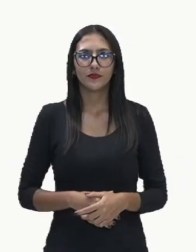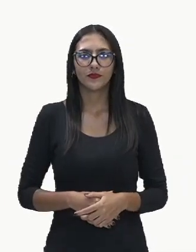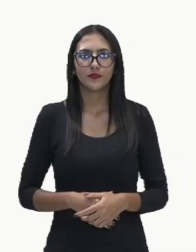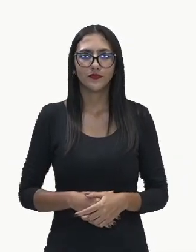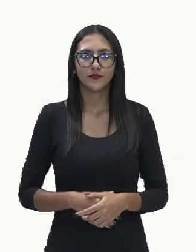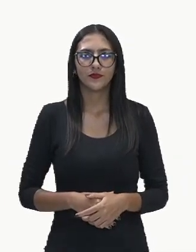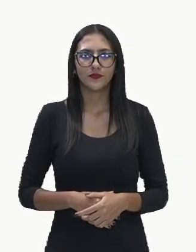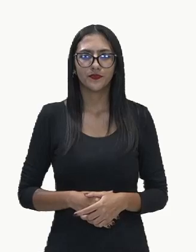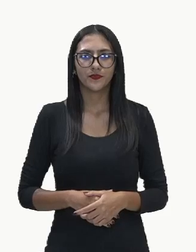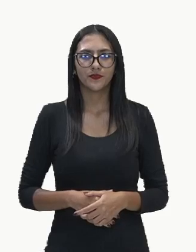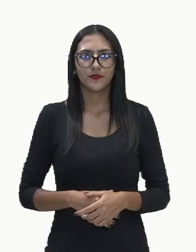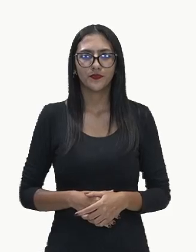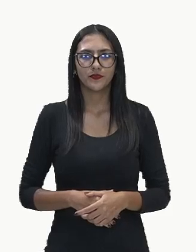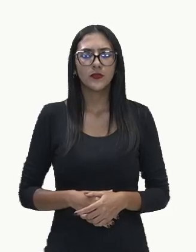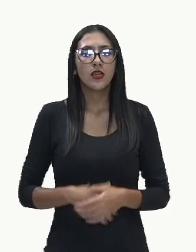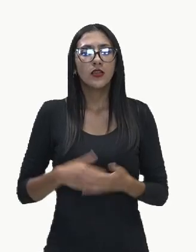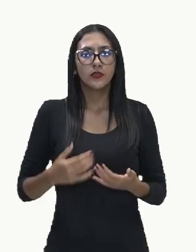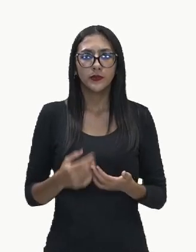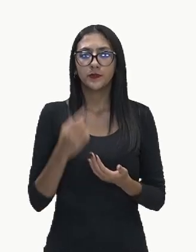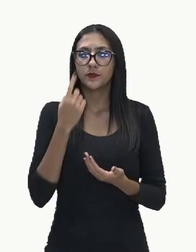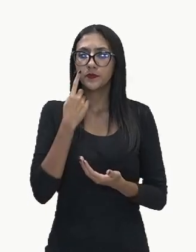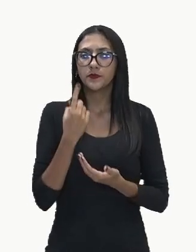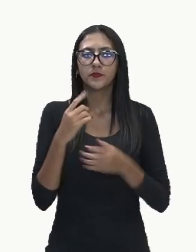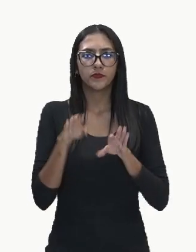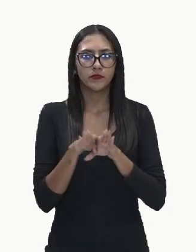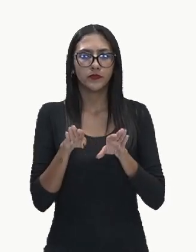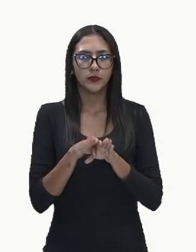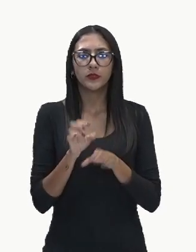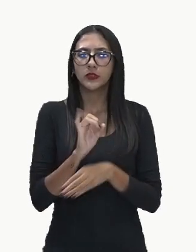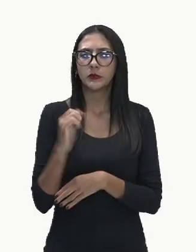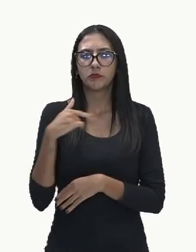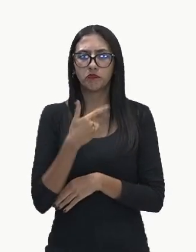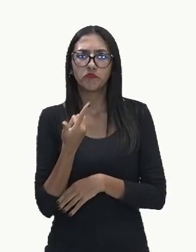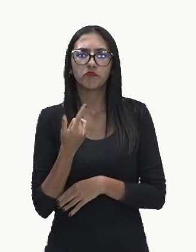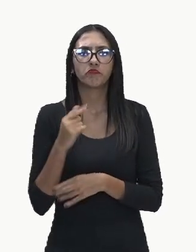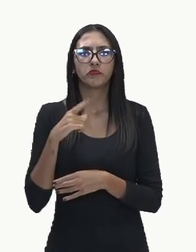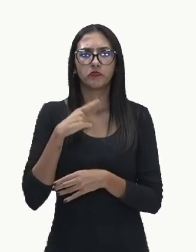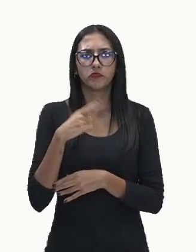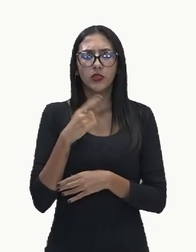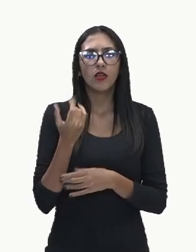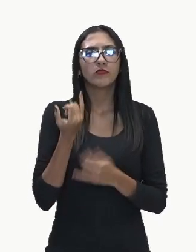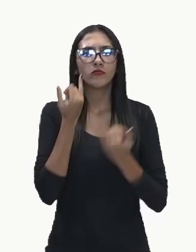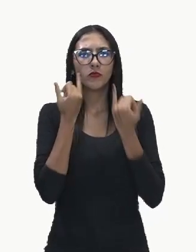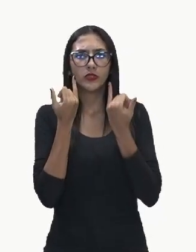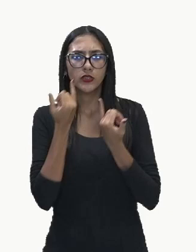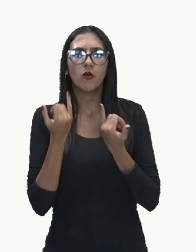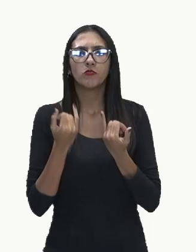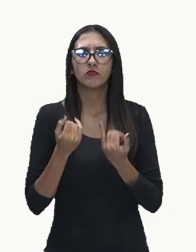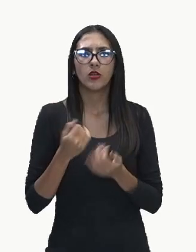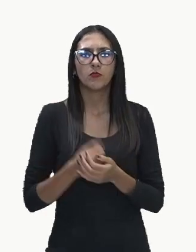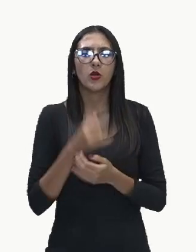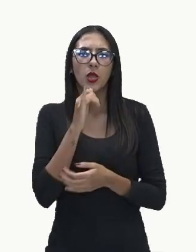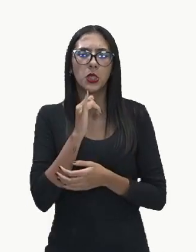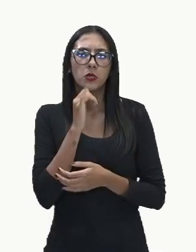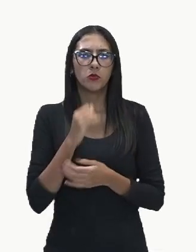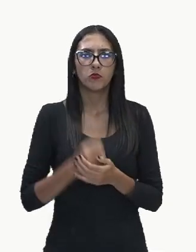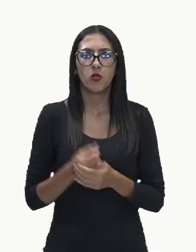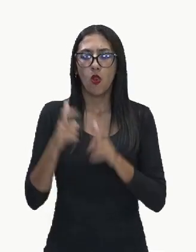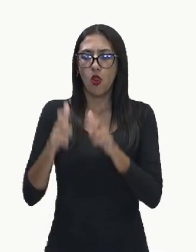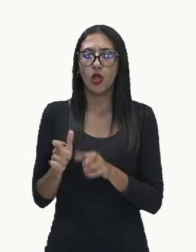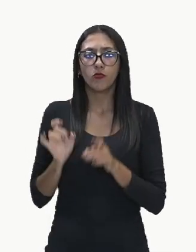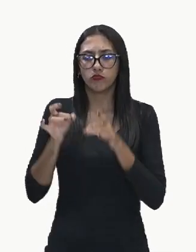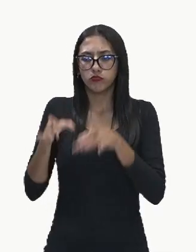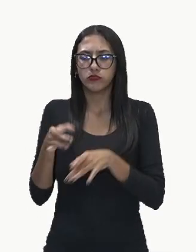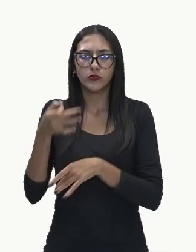Então quando a gente vê se nós estamos coletando corretamente ou não o lixo, a gente